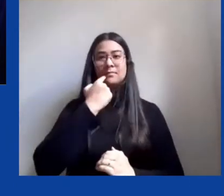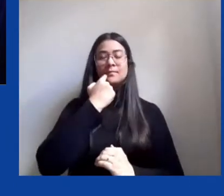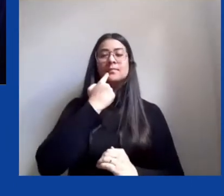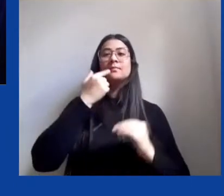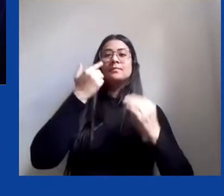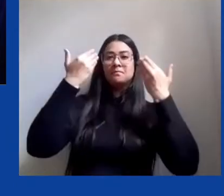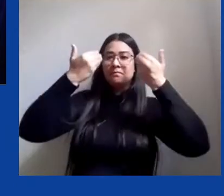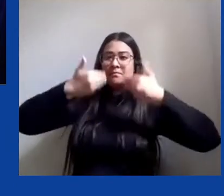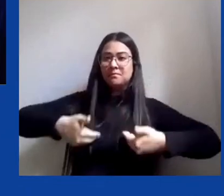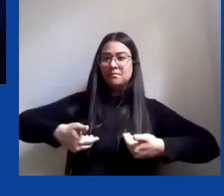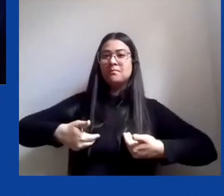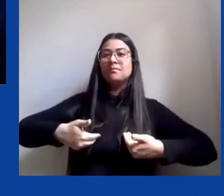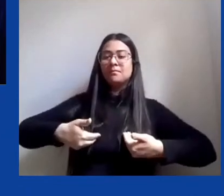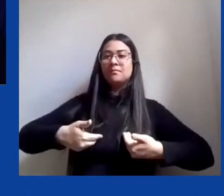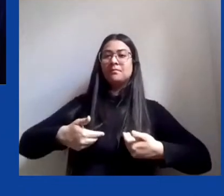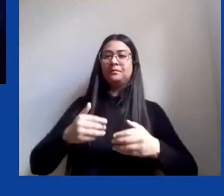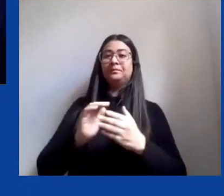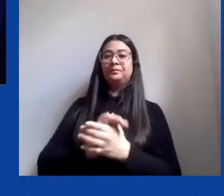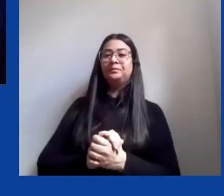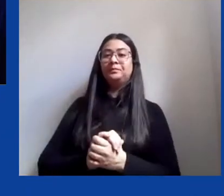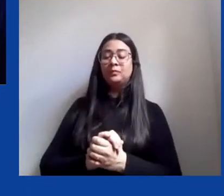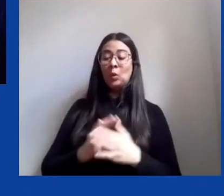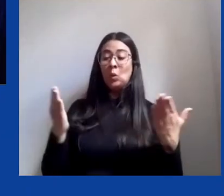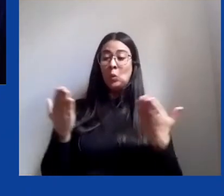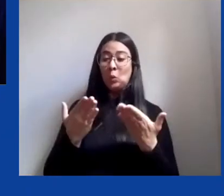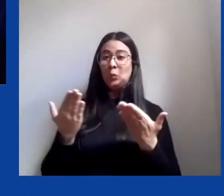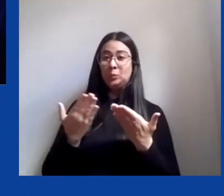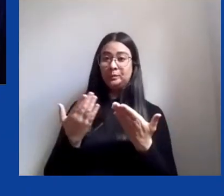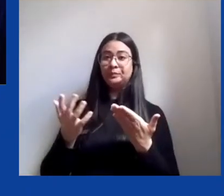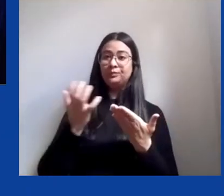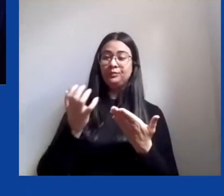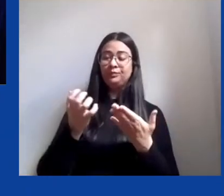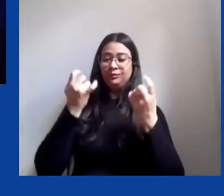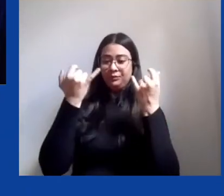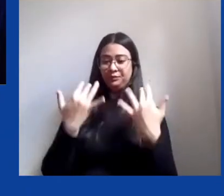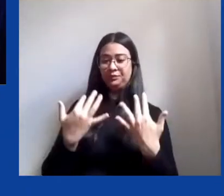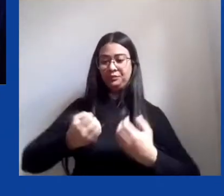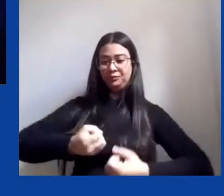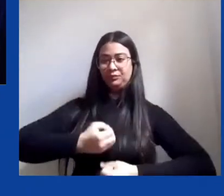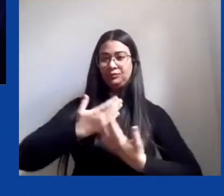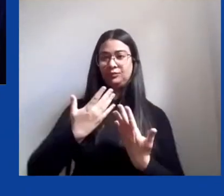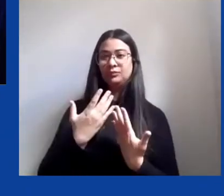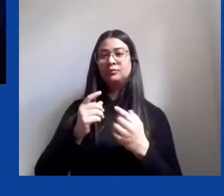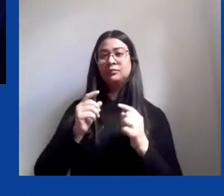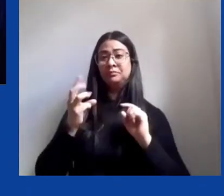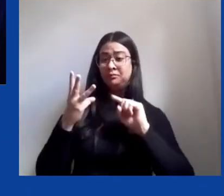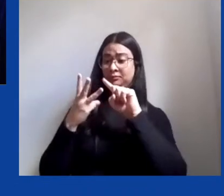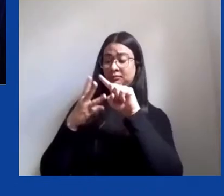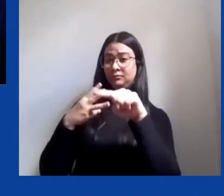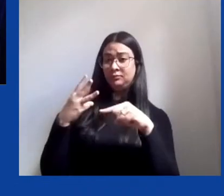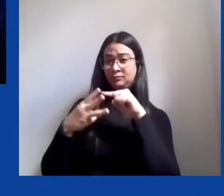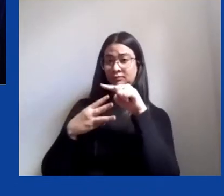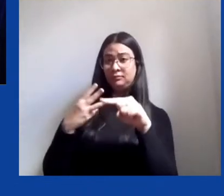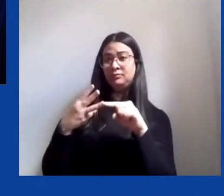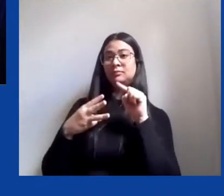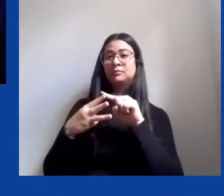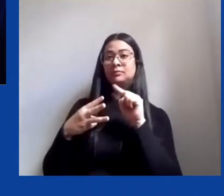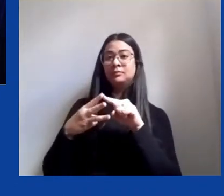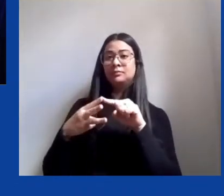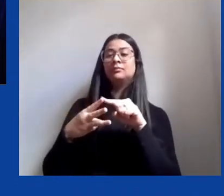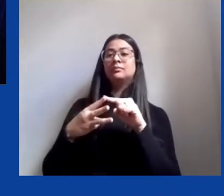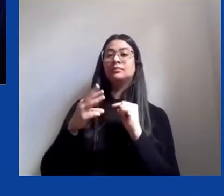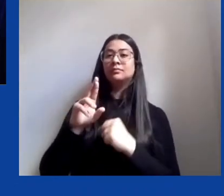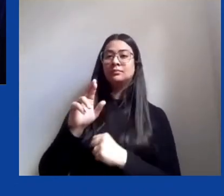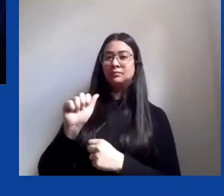Hoje, eu escolho falar a partir dessas três, raça, classe e gênero,